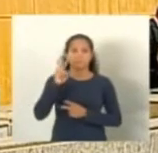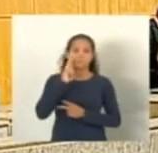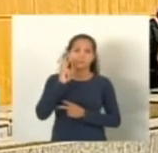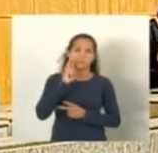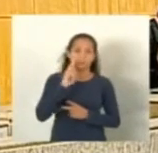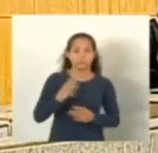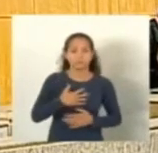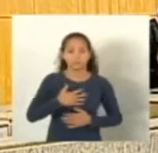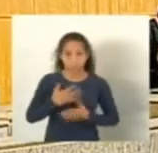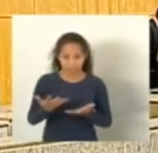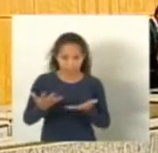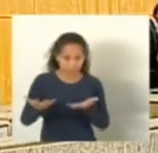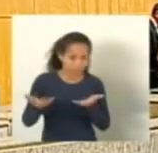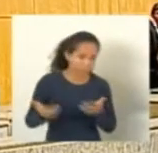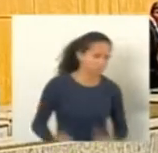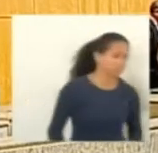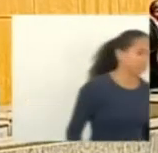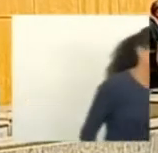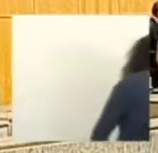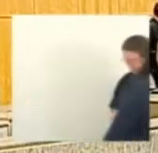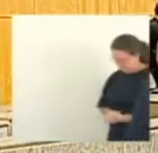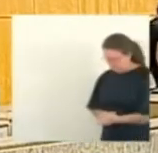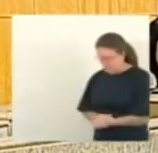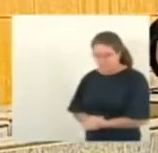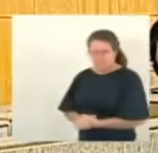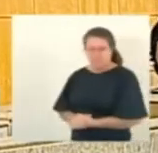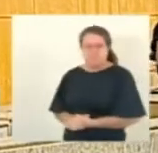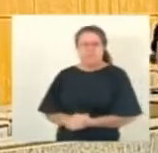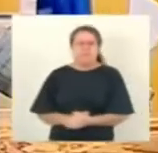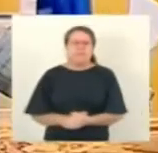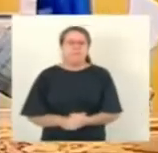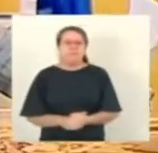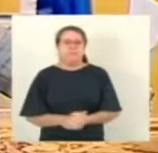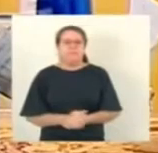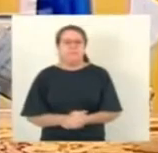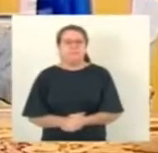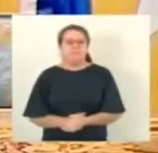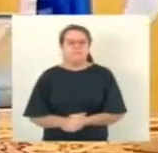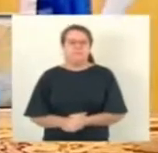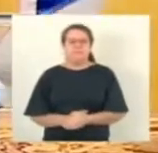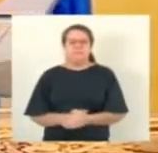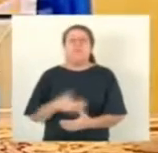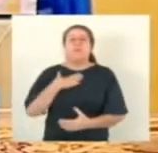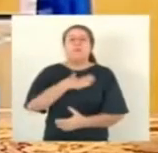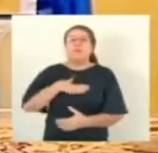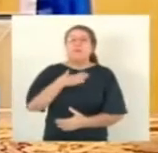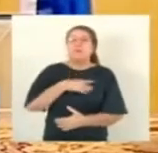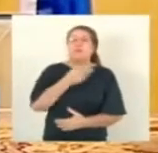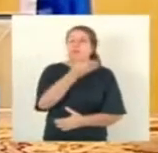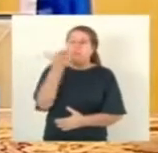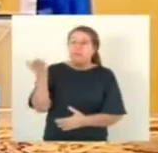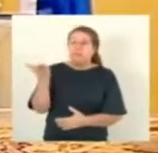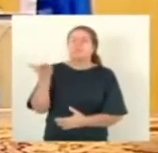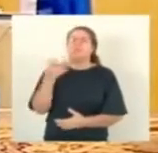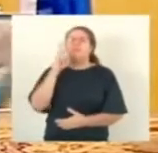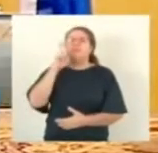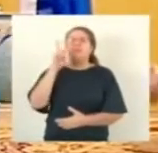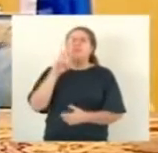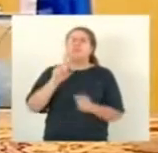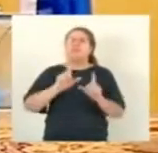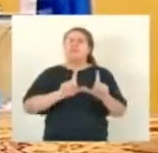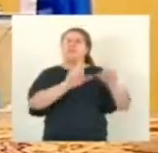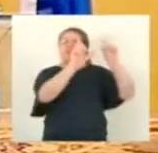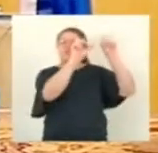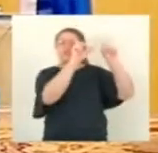Eu gostaria que os senhores deputados assistissem a esse vídeo. Um breve vídeo. Para que eu possa relatar o que está